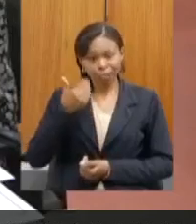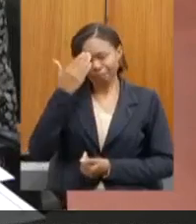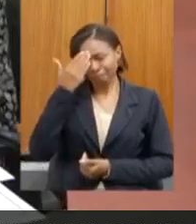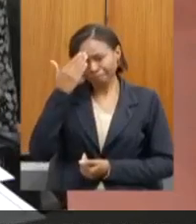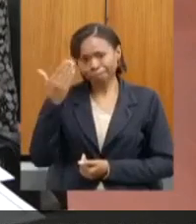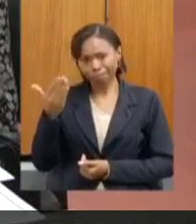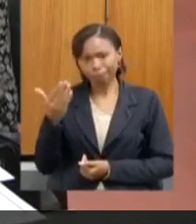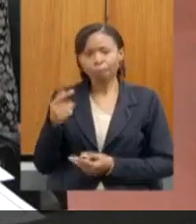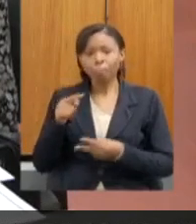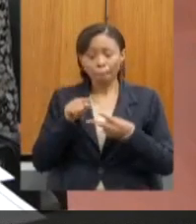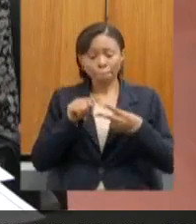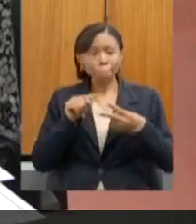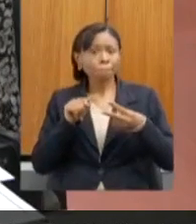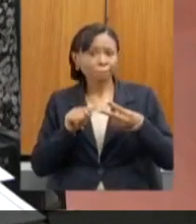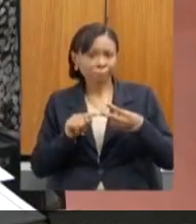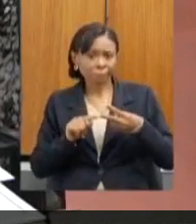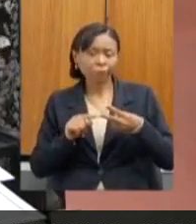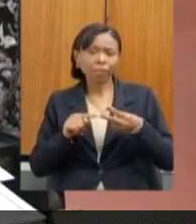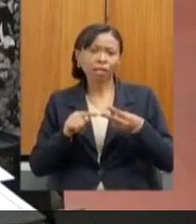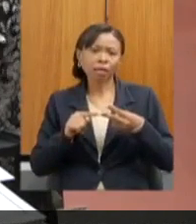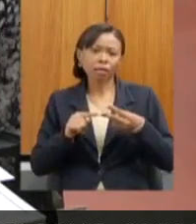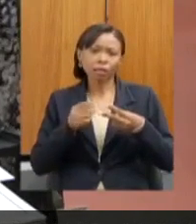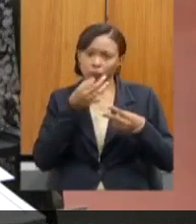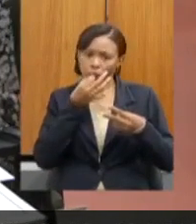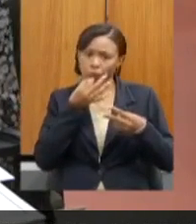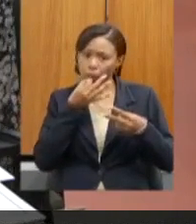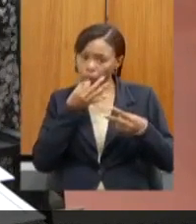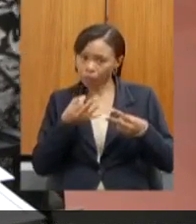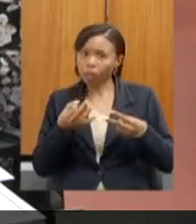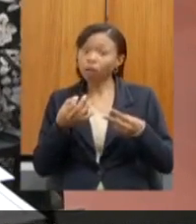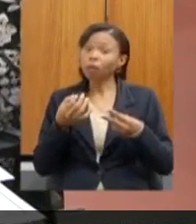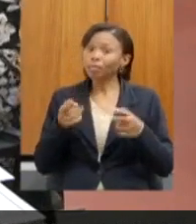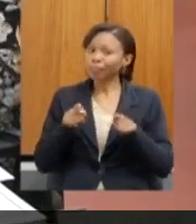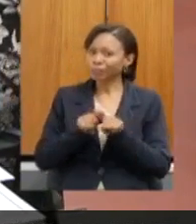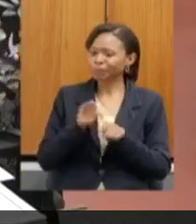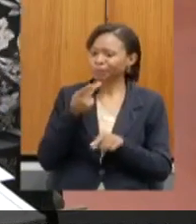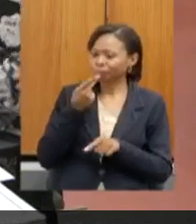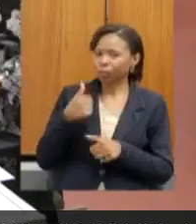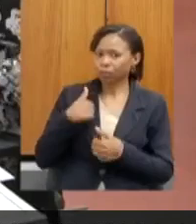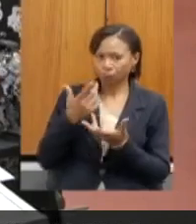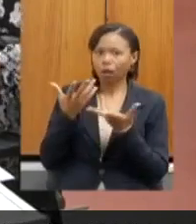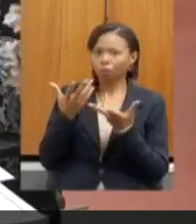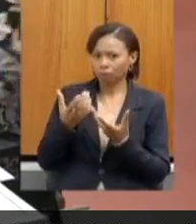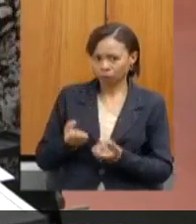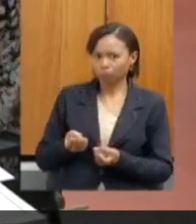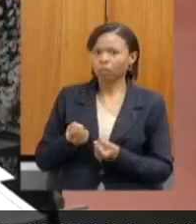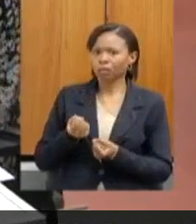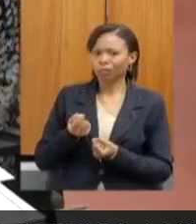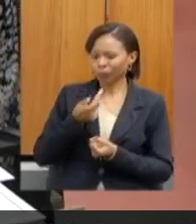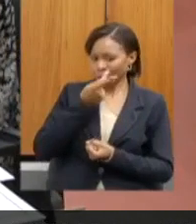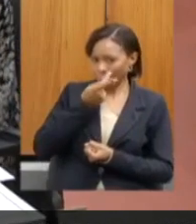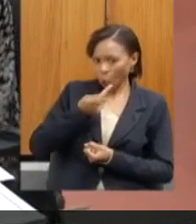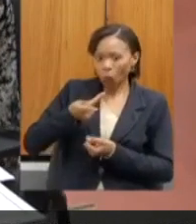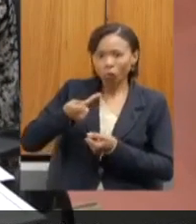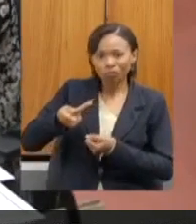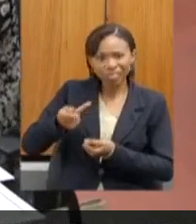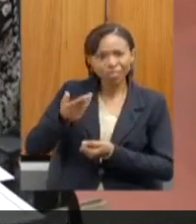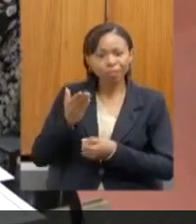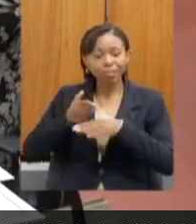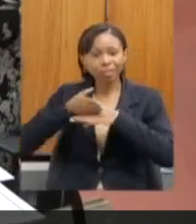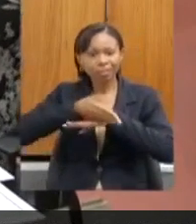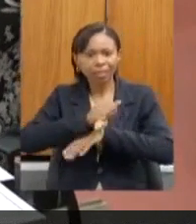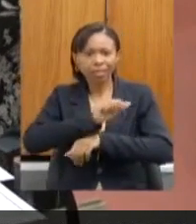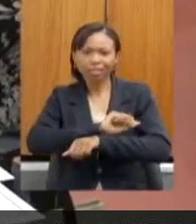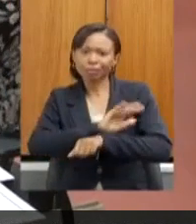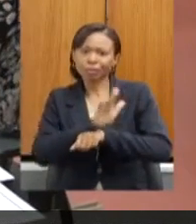agradecer as duas colocações e dizer que está aceito o convite para irmos a Montes Claros,